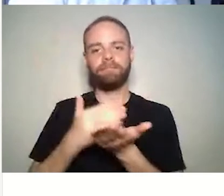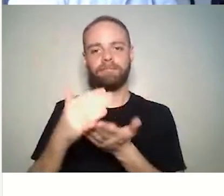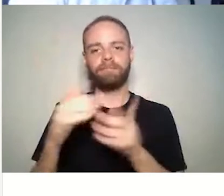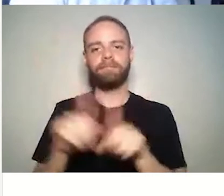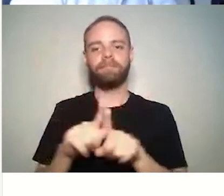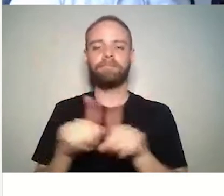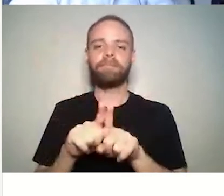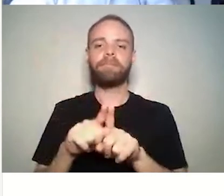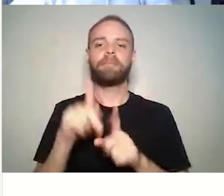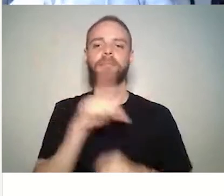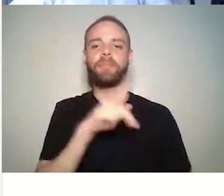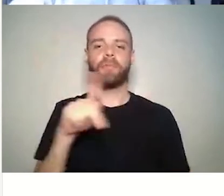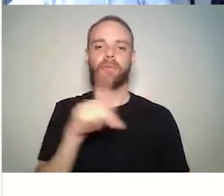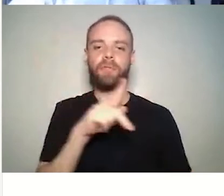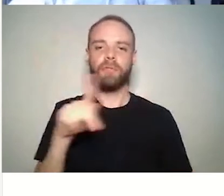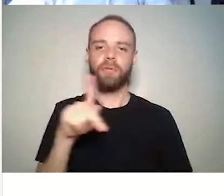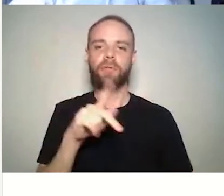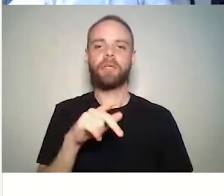convite.